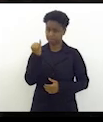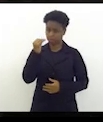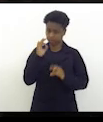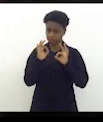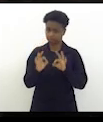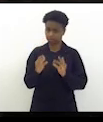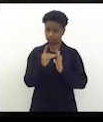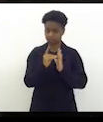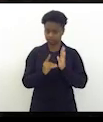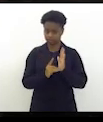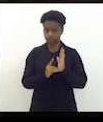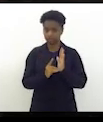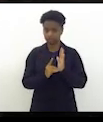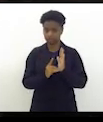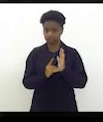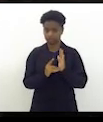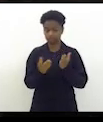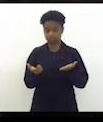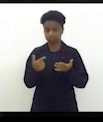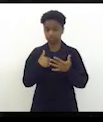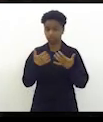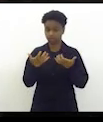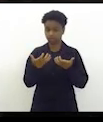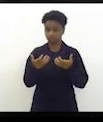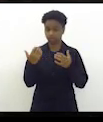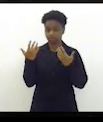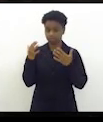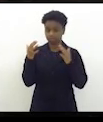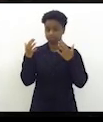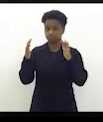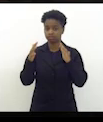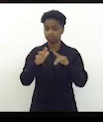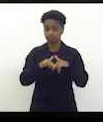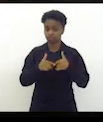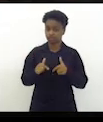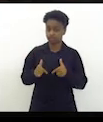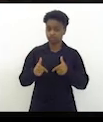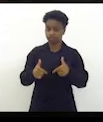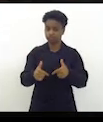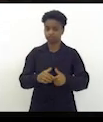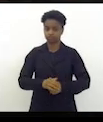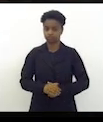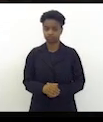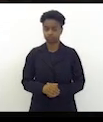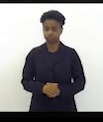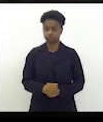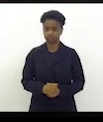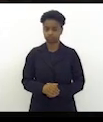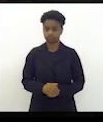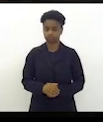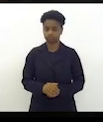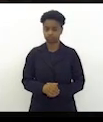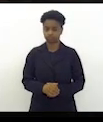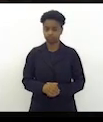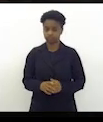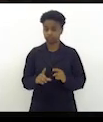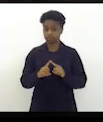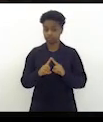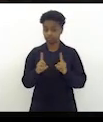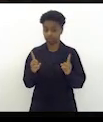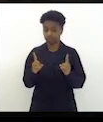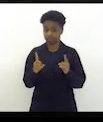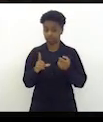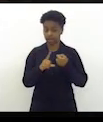decreto eu quero louvar pela iniciativa porém o